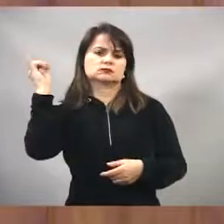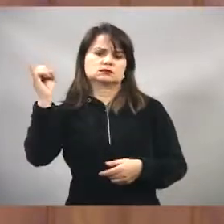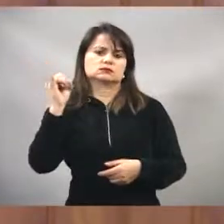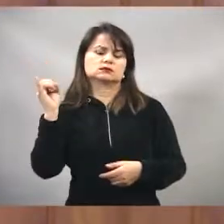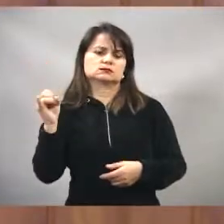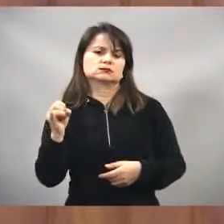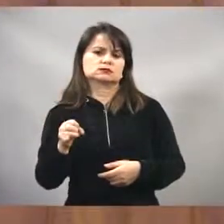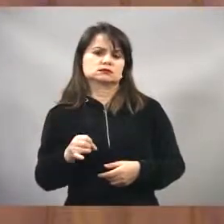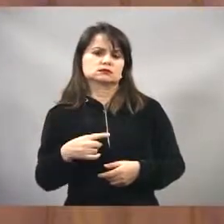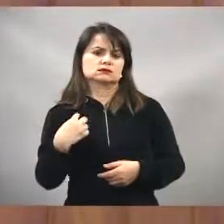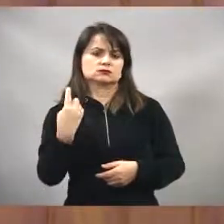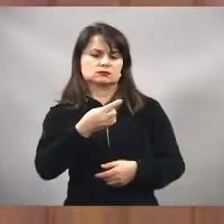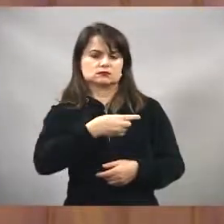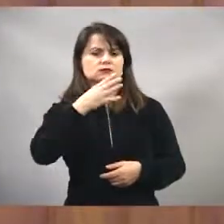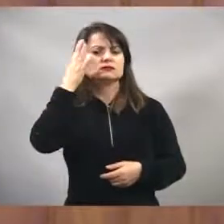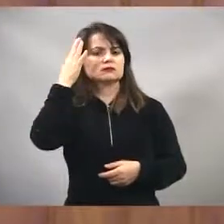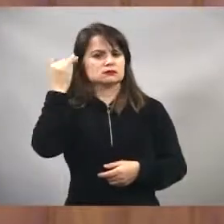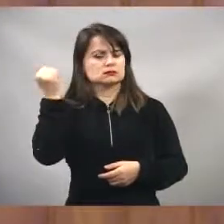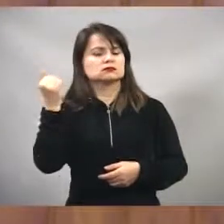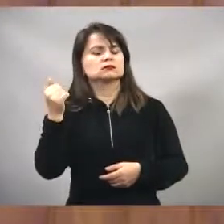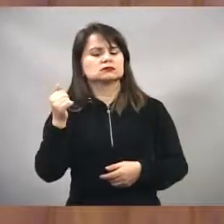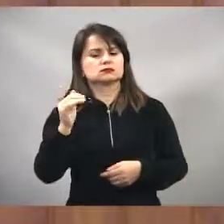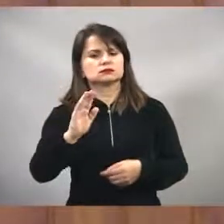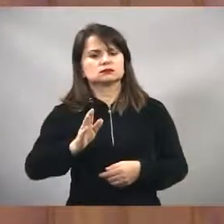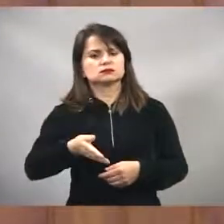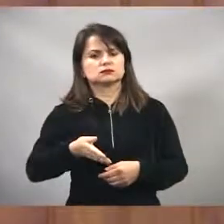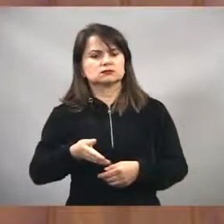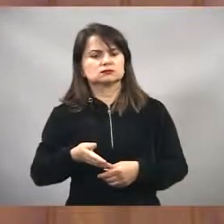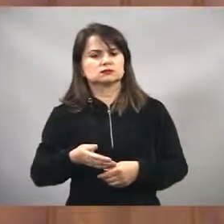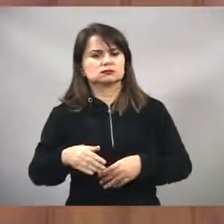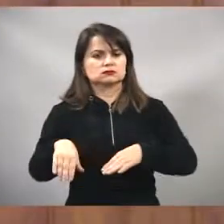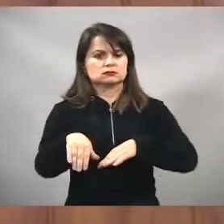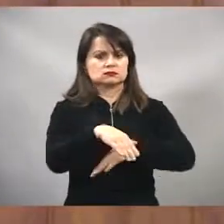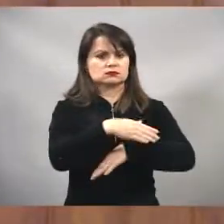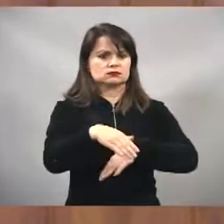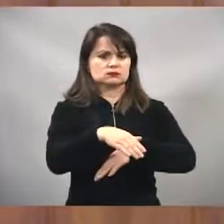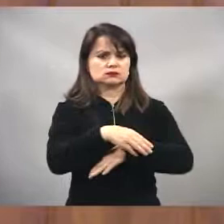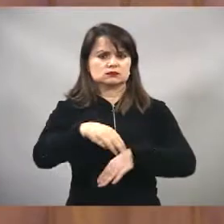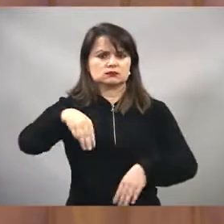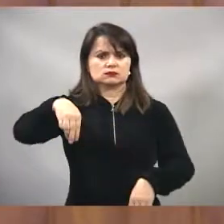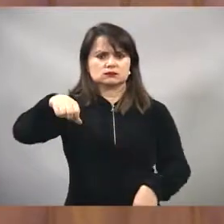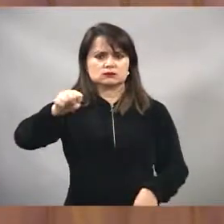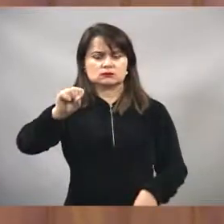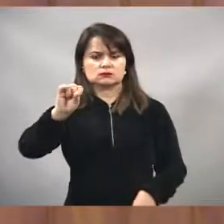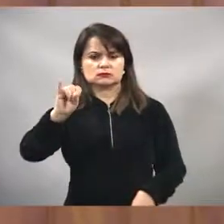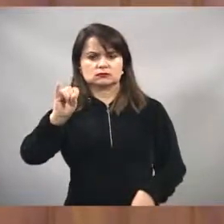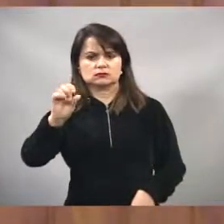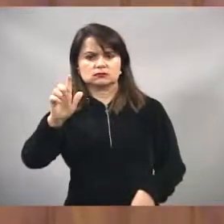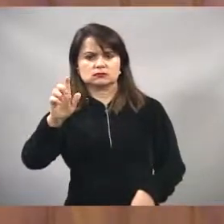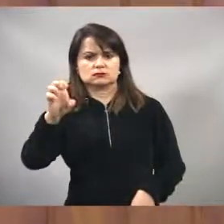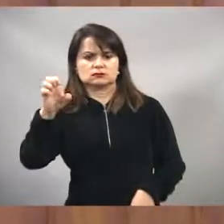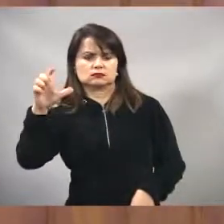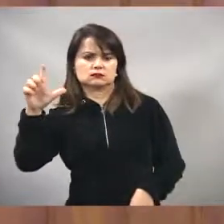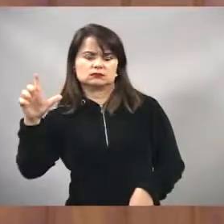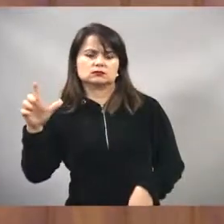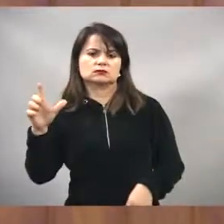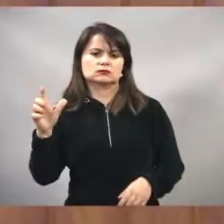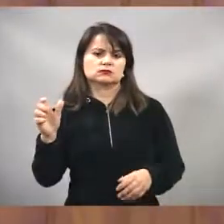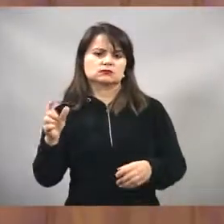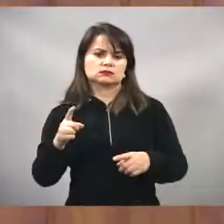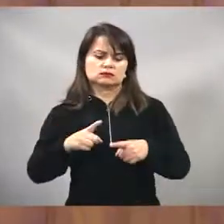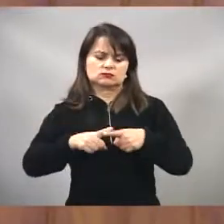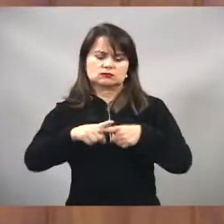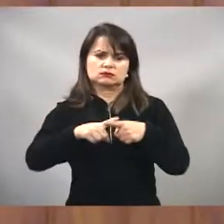a rua Miguel Morgirio Neto, com a rua Paulino Botelho Vieira.